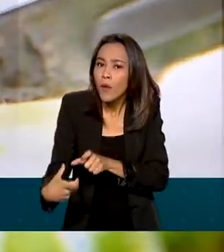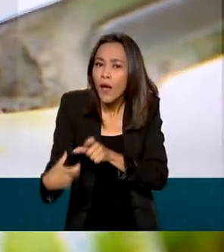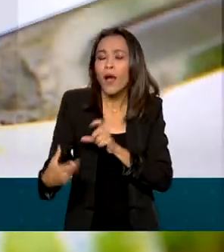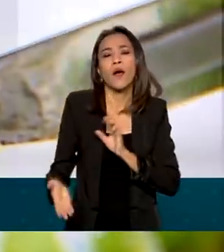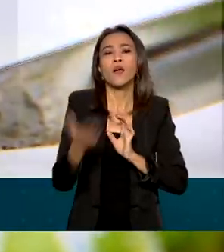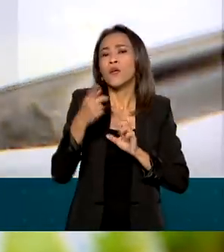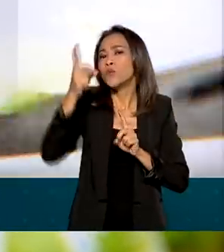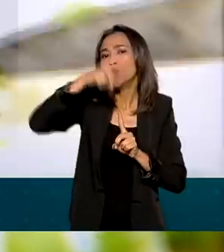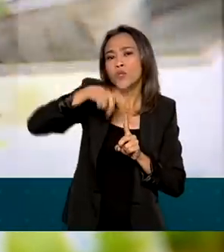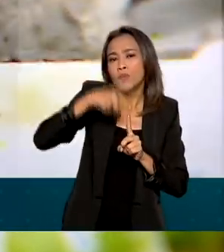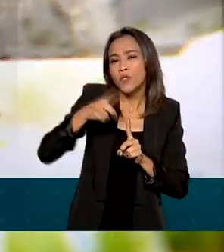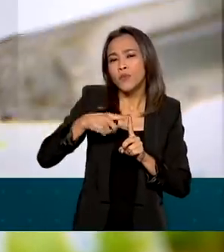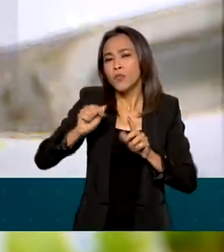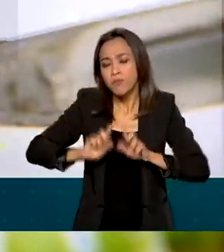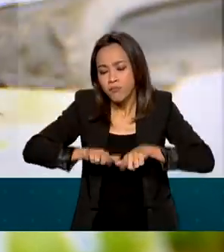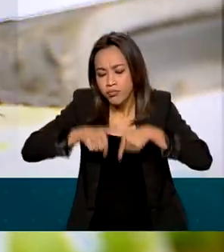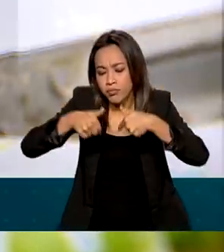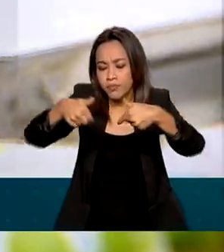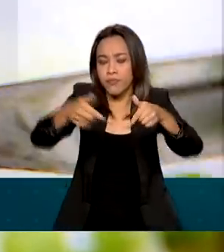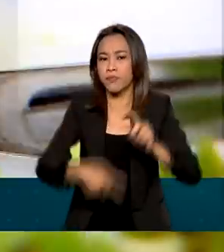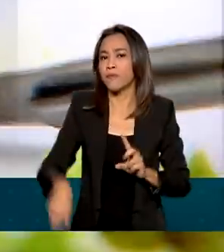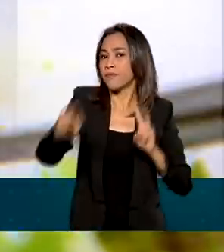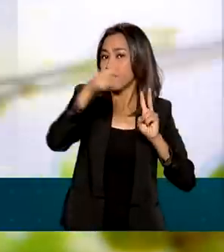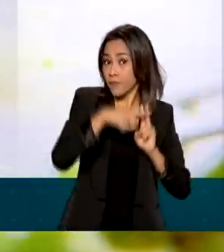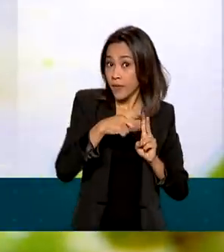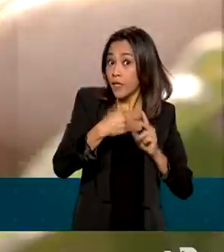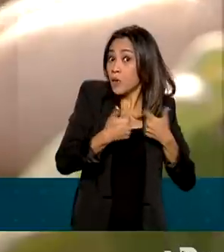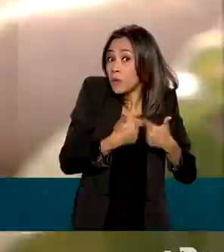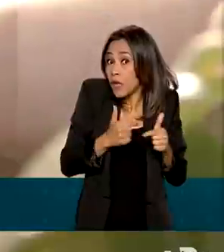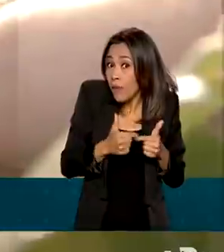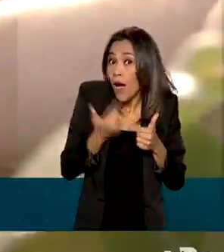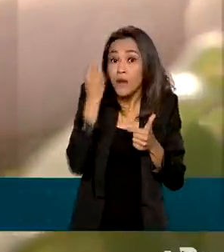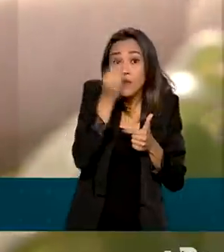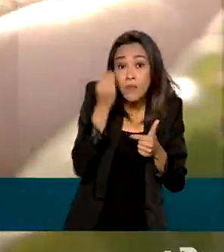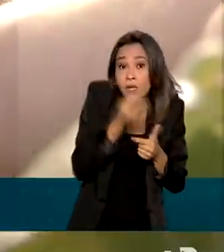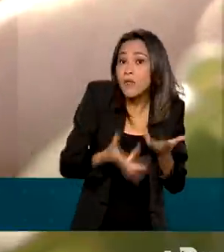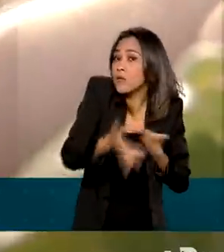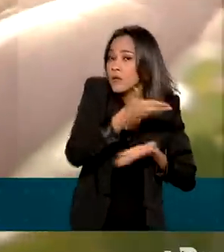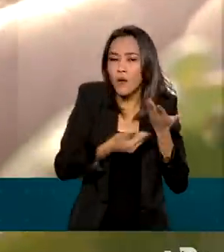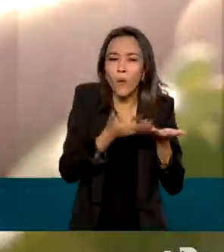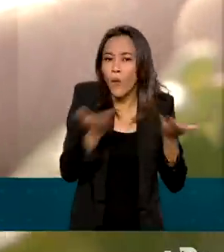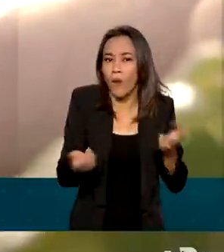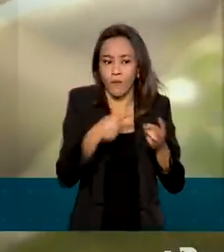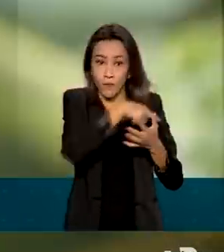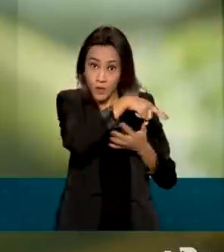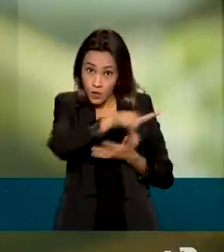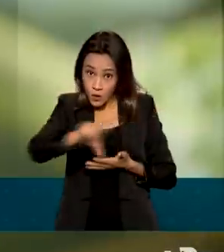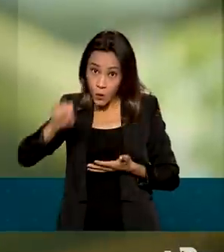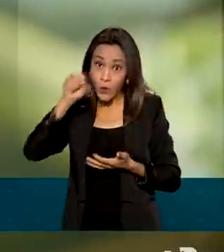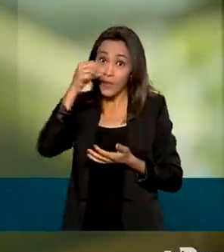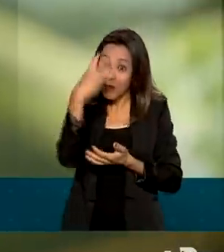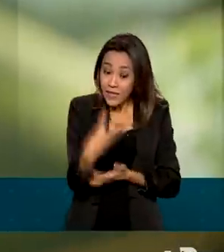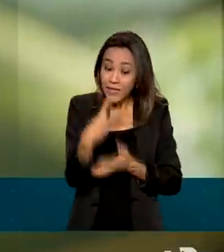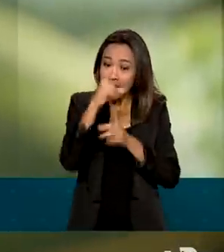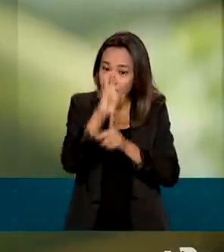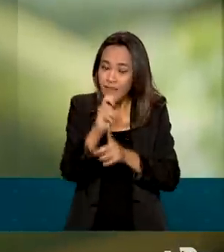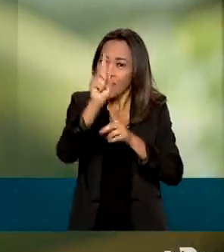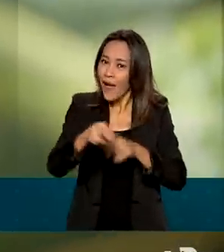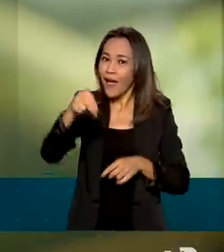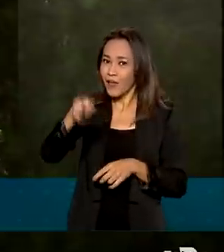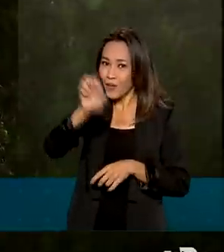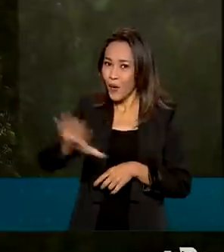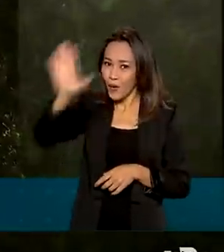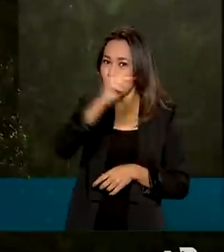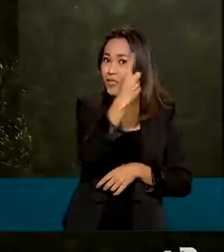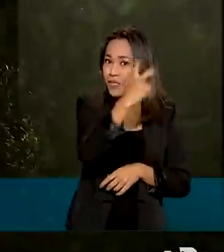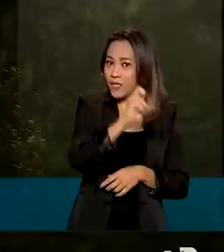tipo de atividade a ser desenvolvida e o aprendizado a ser vivenciado. Entre os escolhidos, 35 são do Nordeste, 15 do